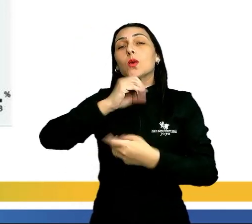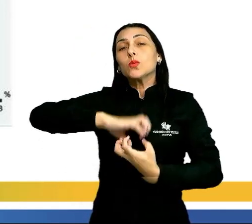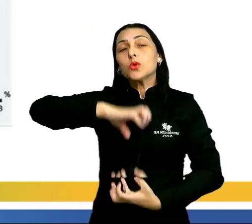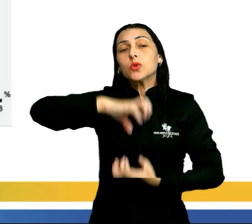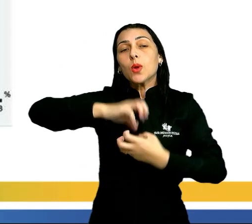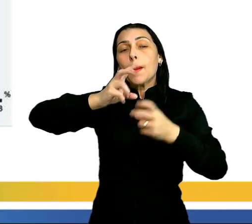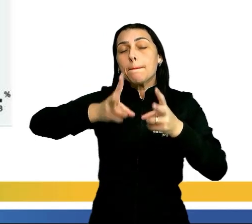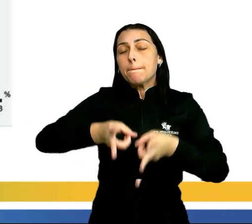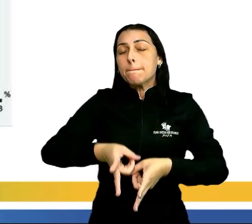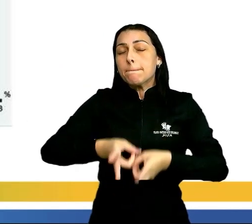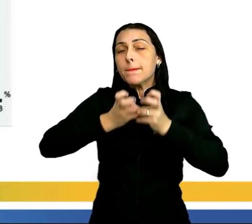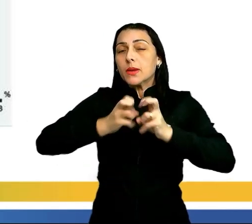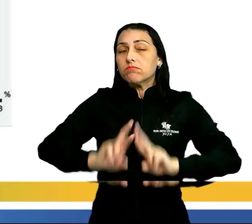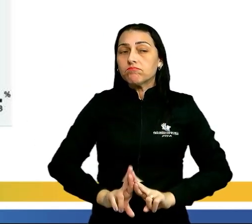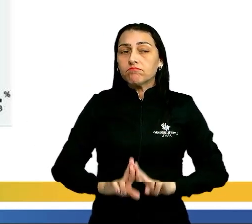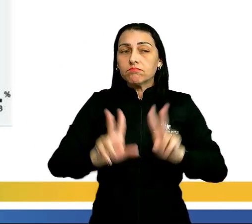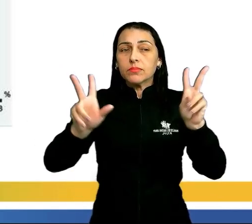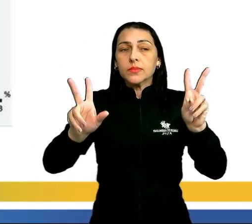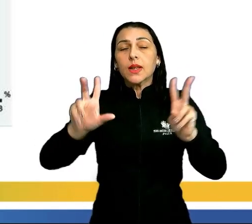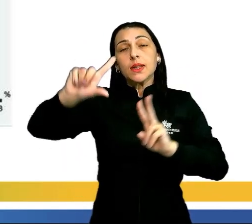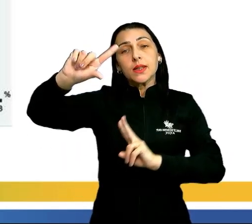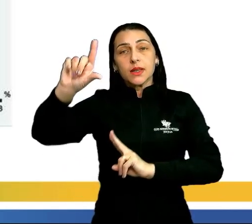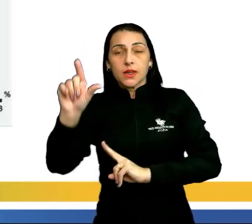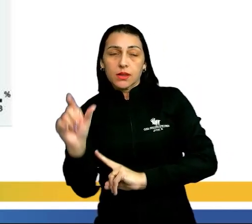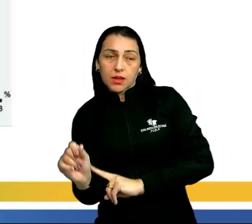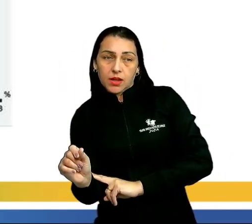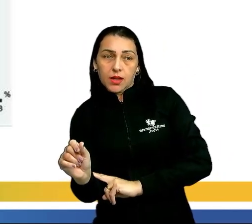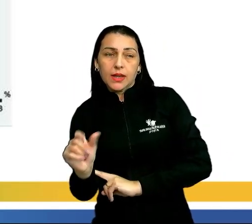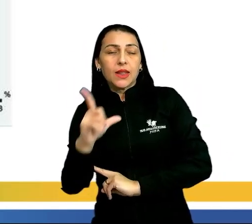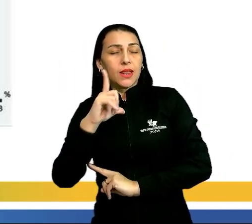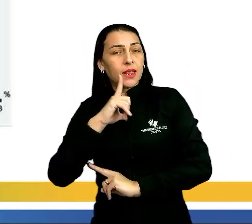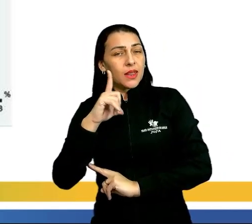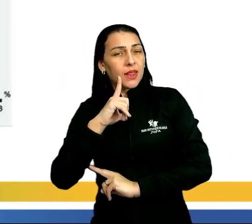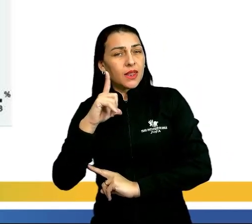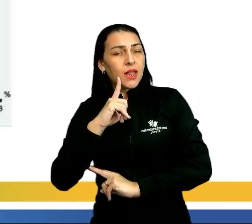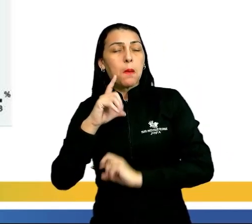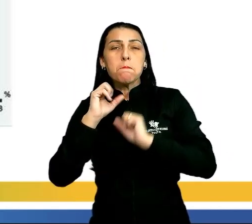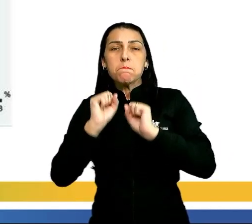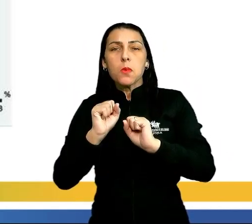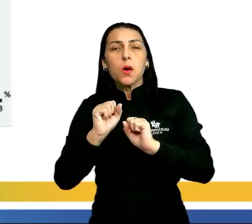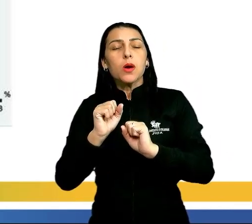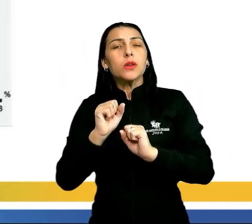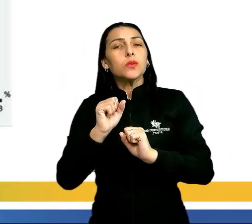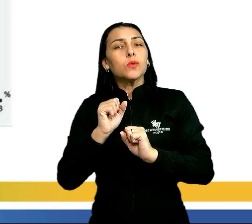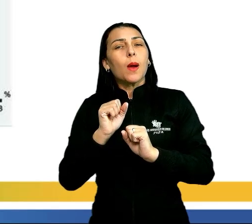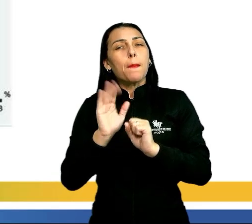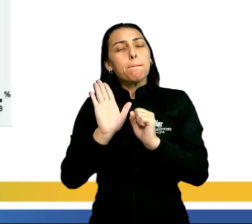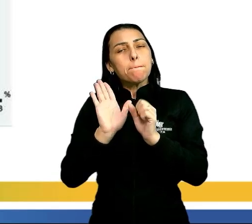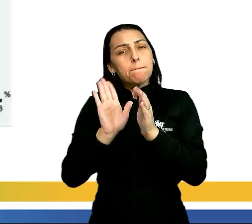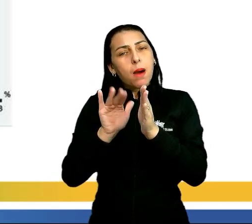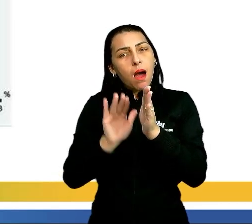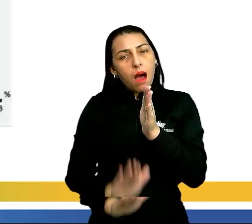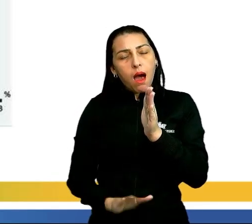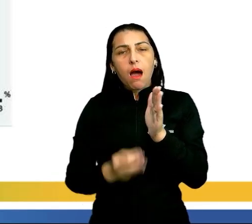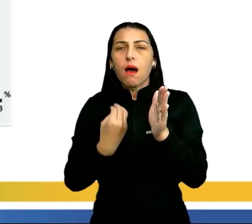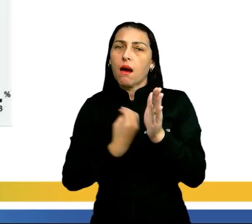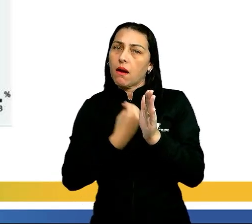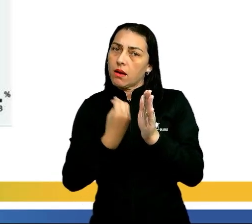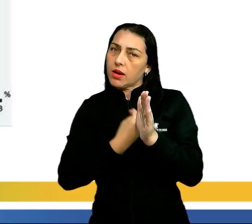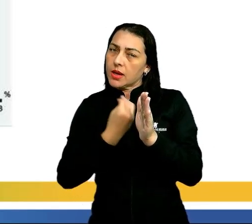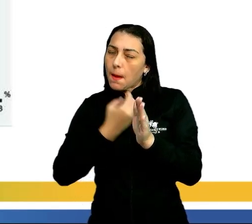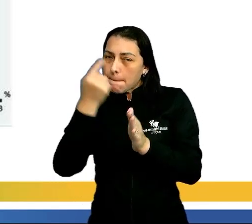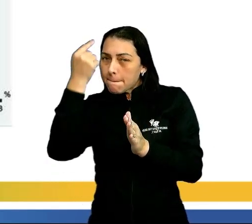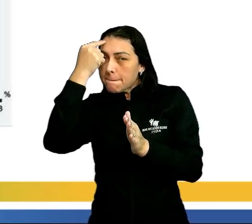percebe a grande diferença. Aqui na África, gente vai ter, a gente pode concluir aí uma baixa expectativa de vida dessa